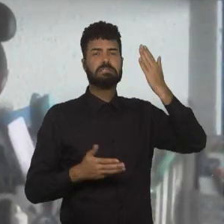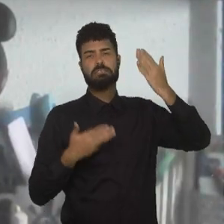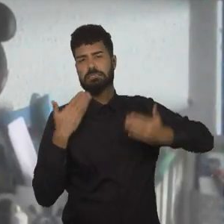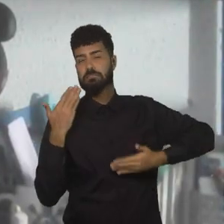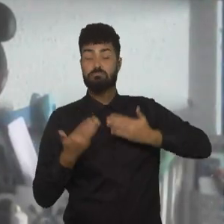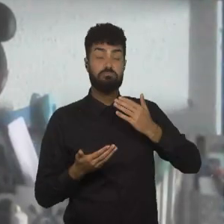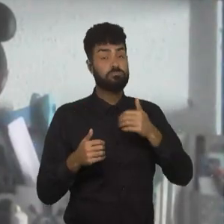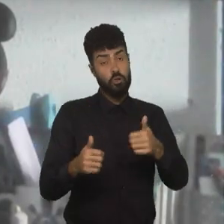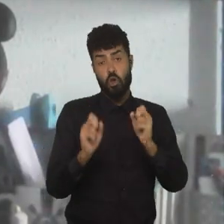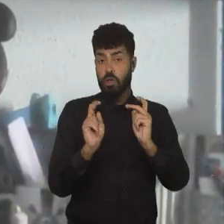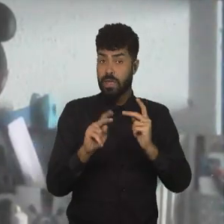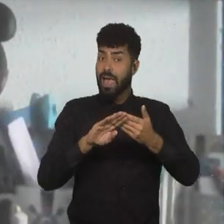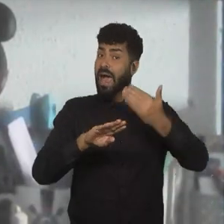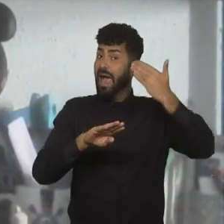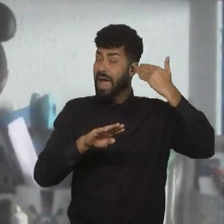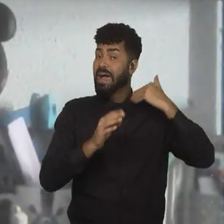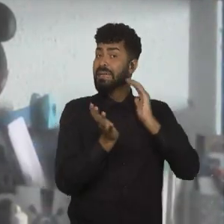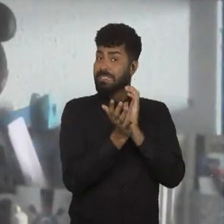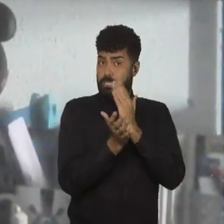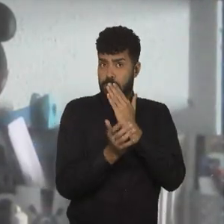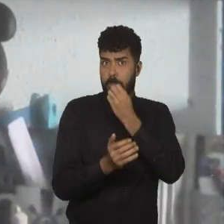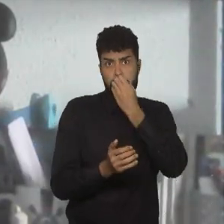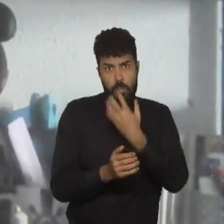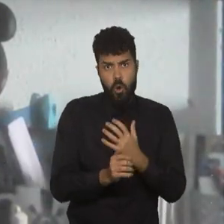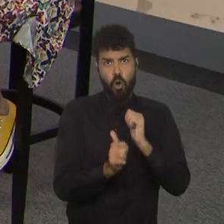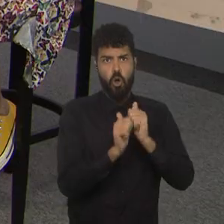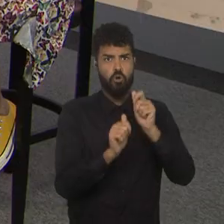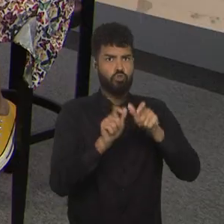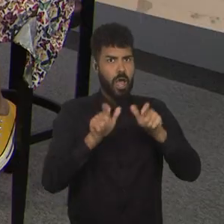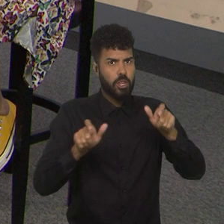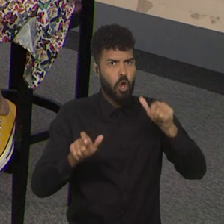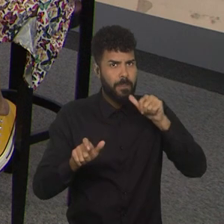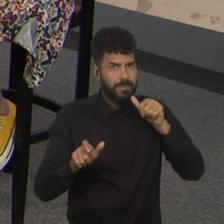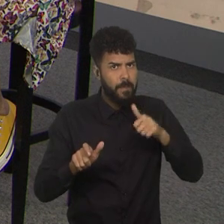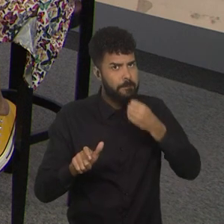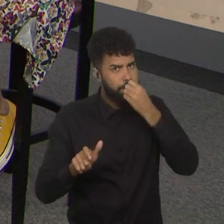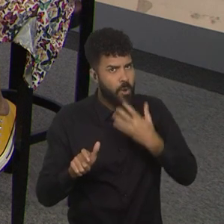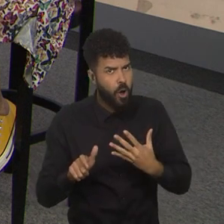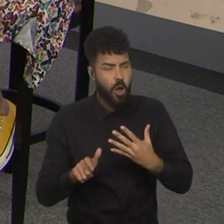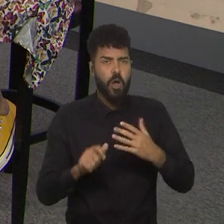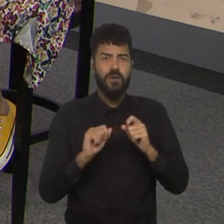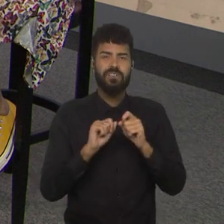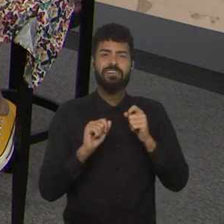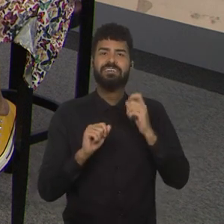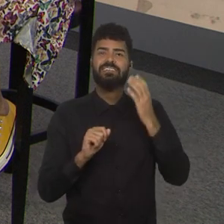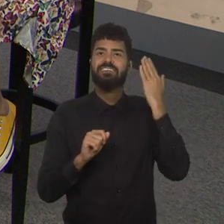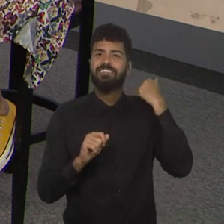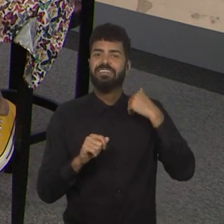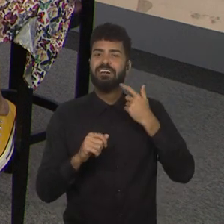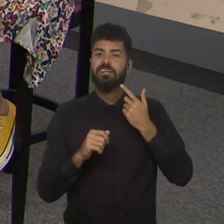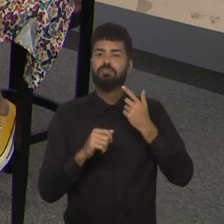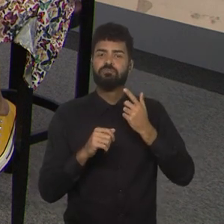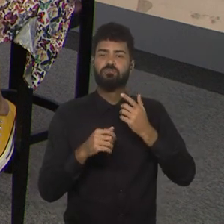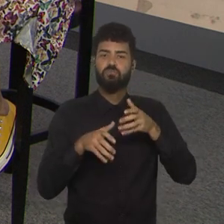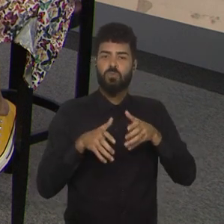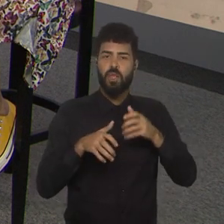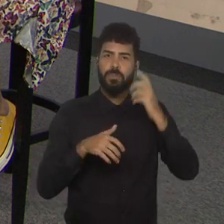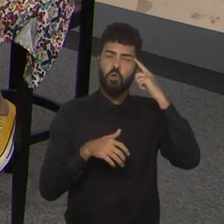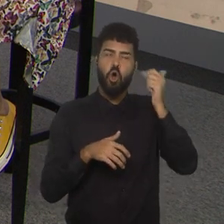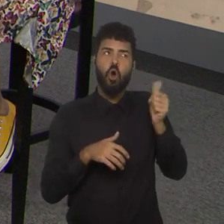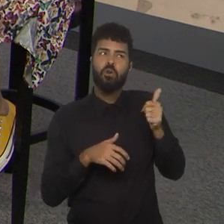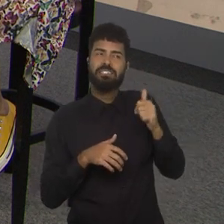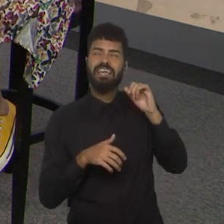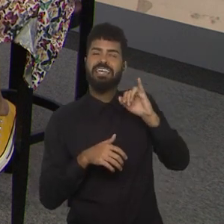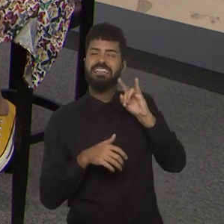uns times muito bons, com jogadoras muito boas, gente fez um 11 ideal essa semana, e gente pegou só o